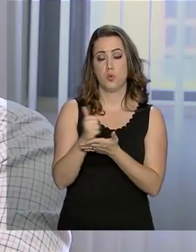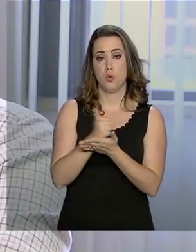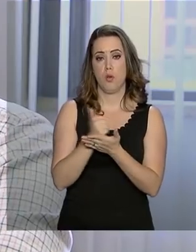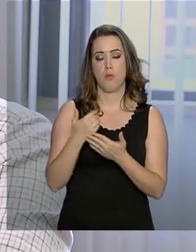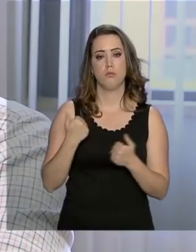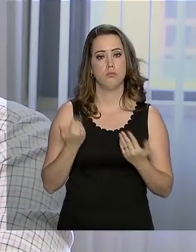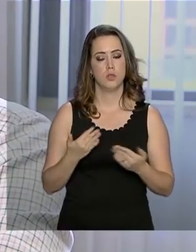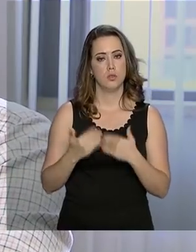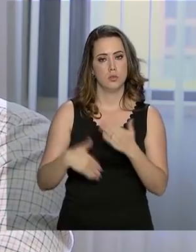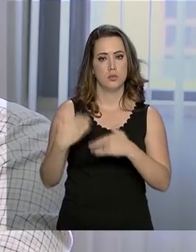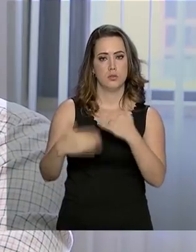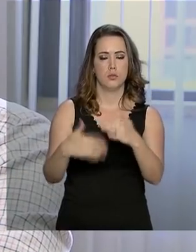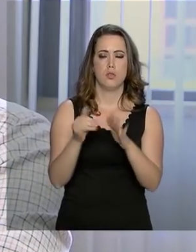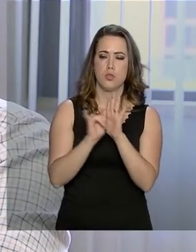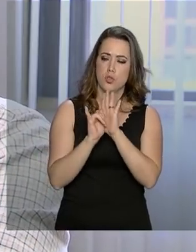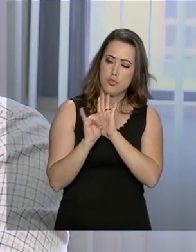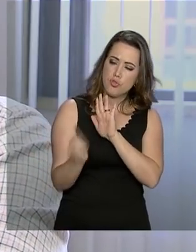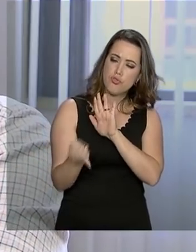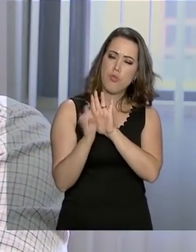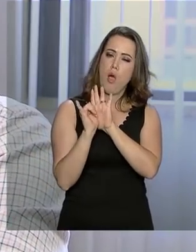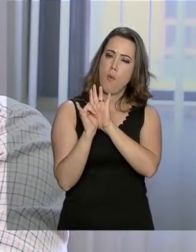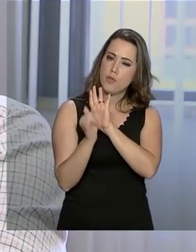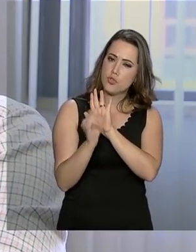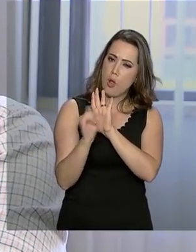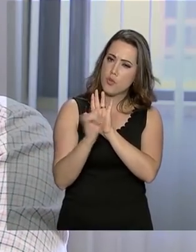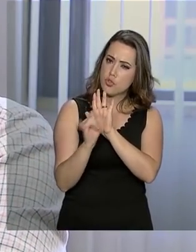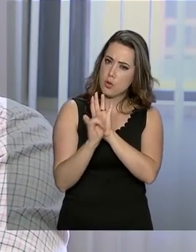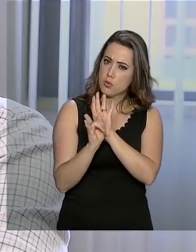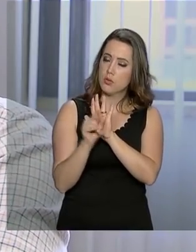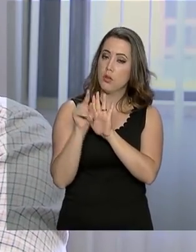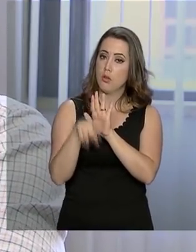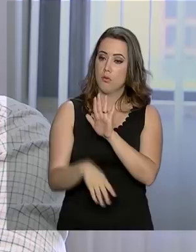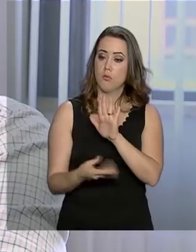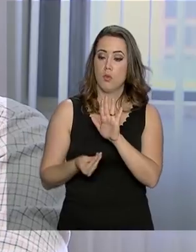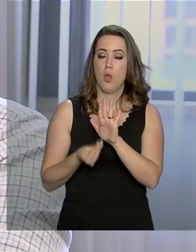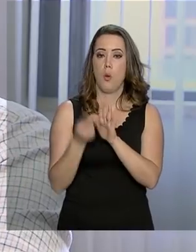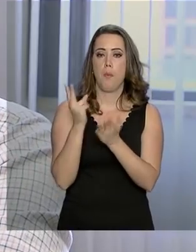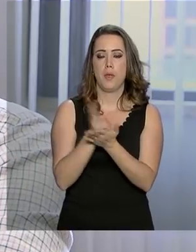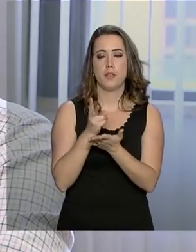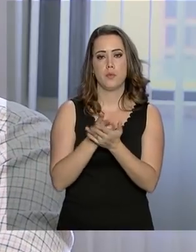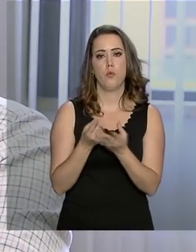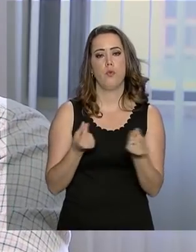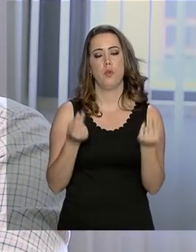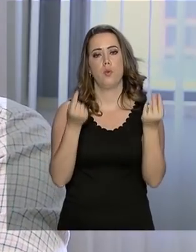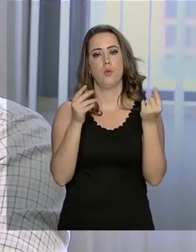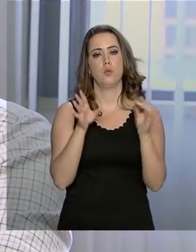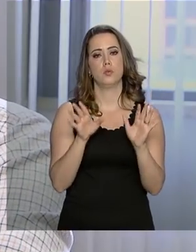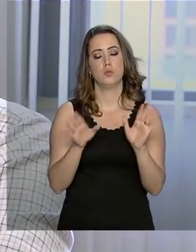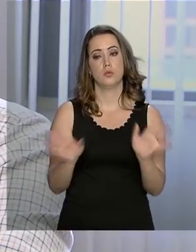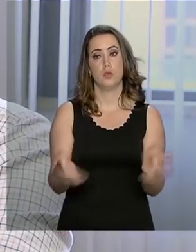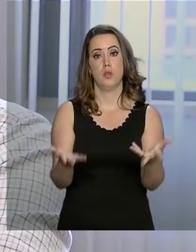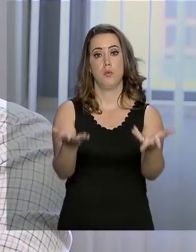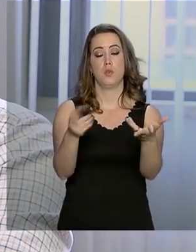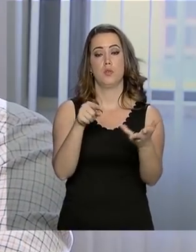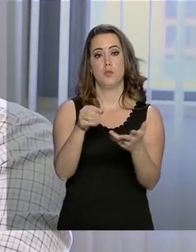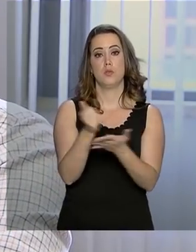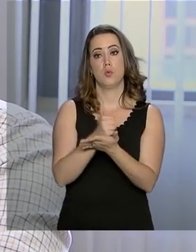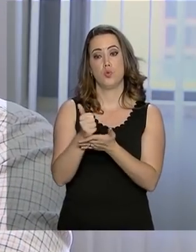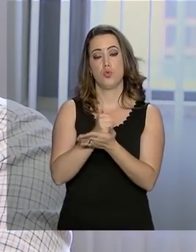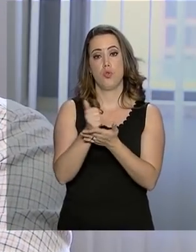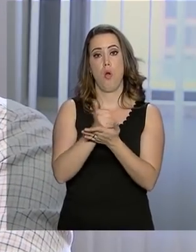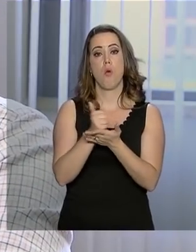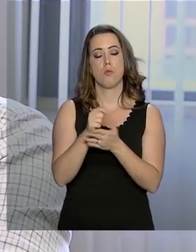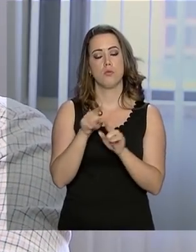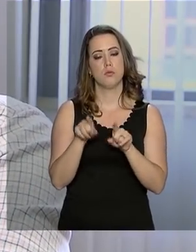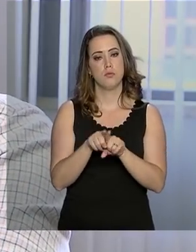Desde então, a gente vem lançando editais que aportam esse mesmo valor na produção de jogos eletrônicos.